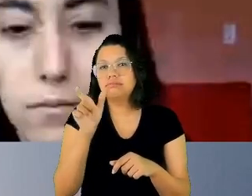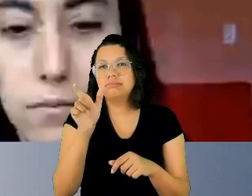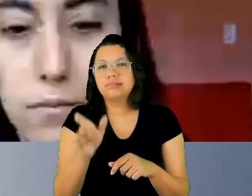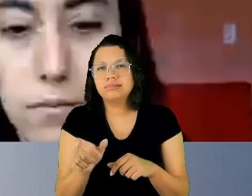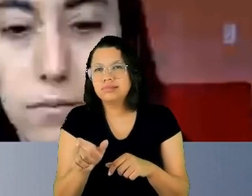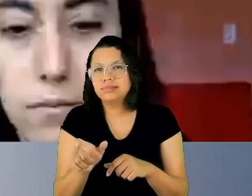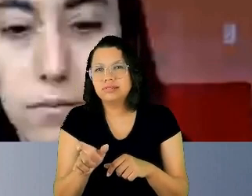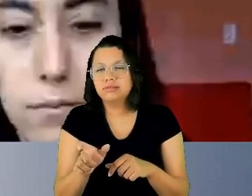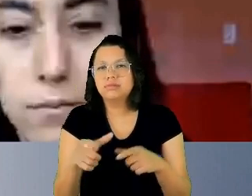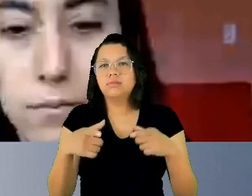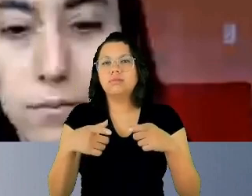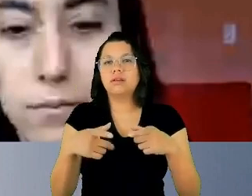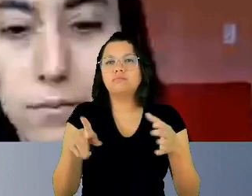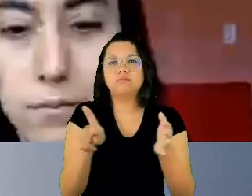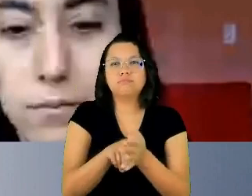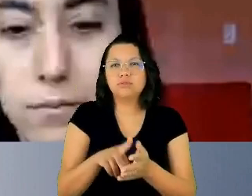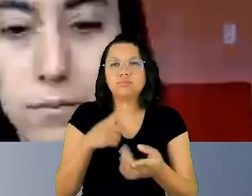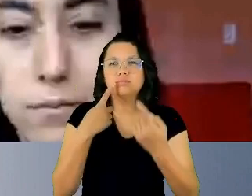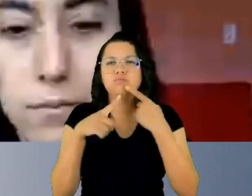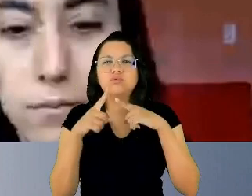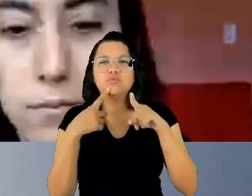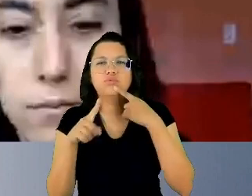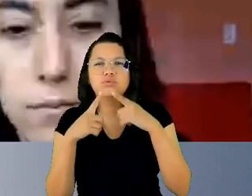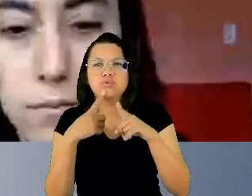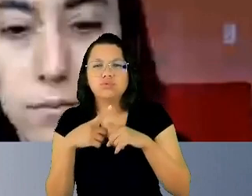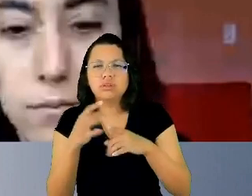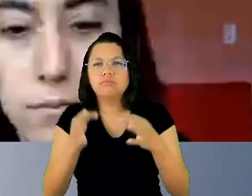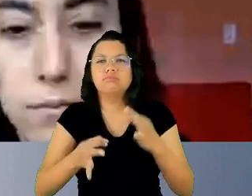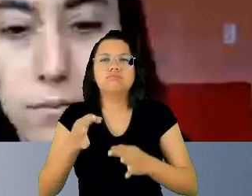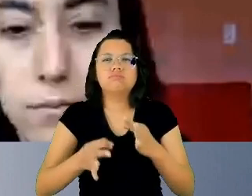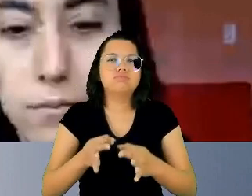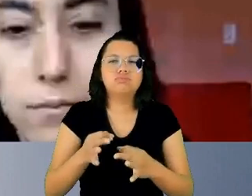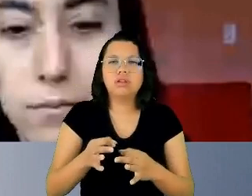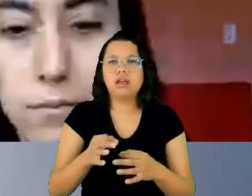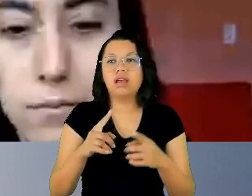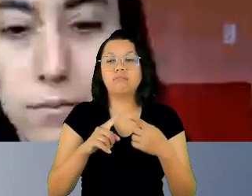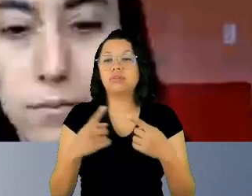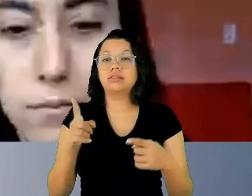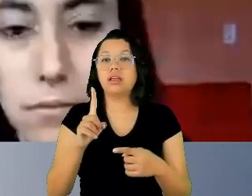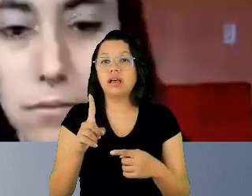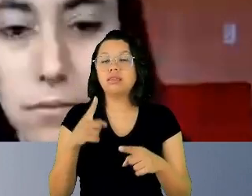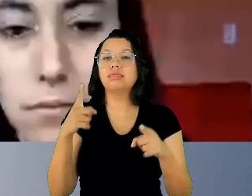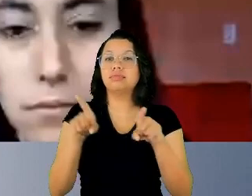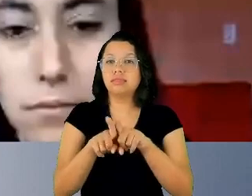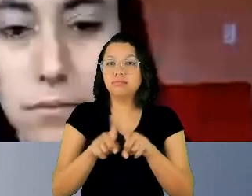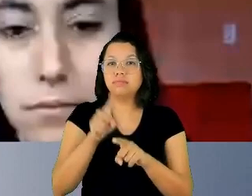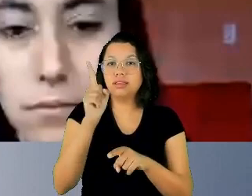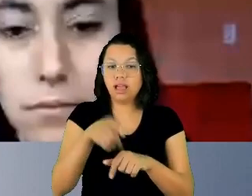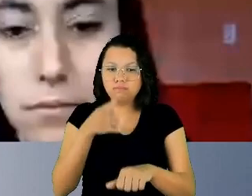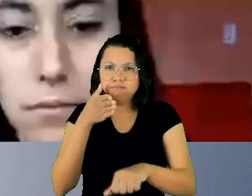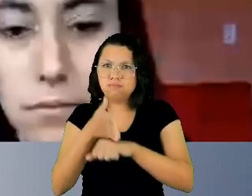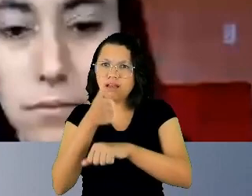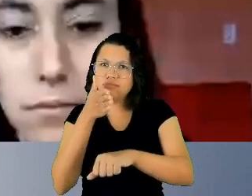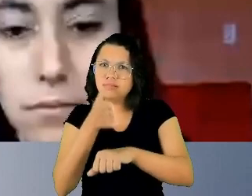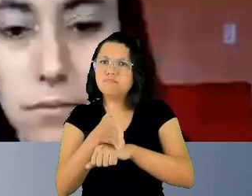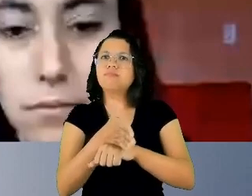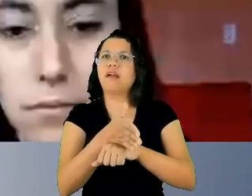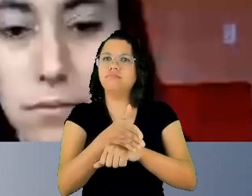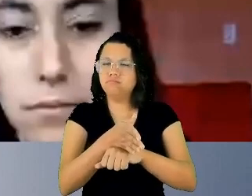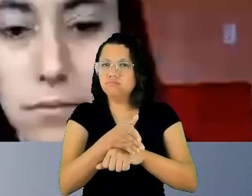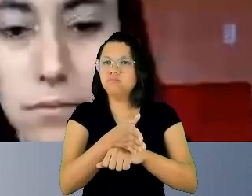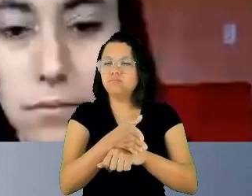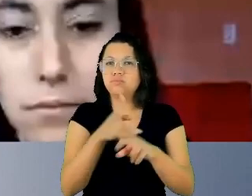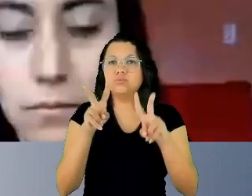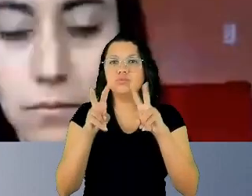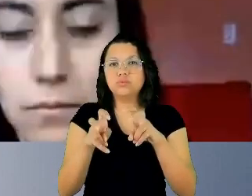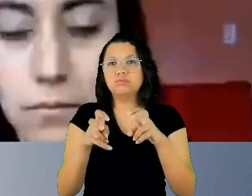propício de discussão de questões jurídicas, mas também como um agente participante das questões